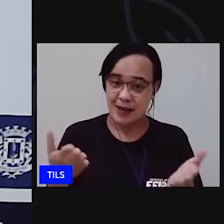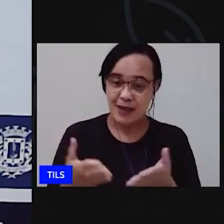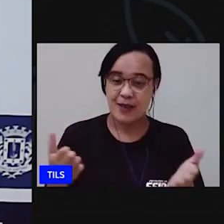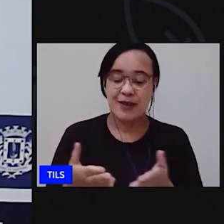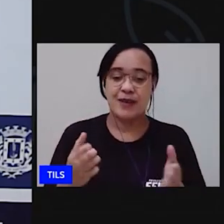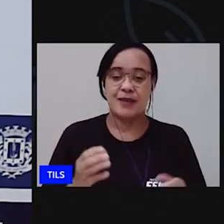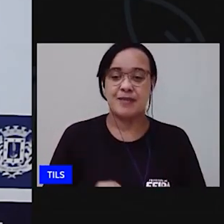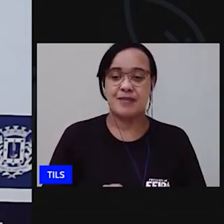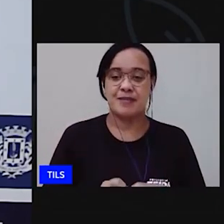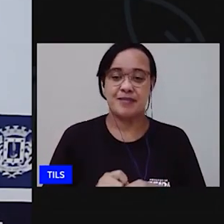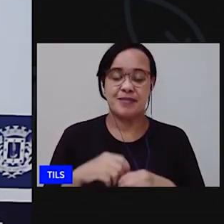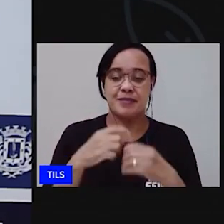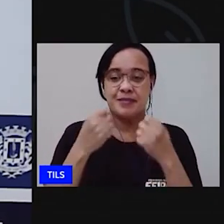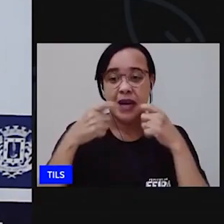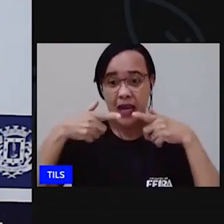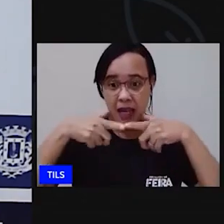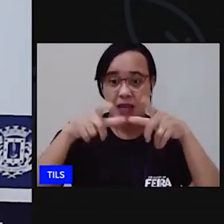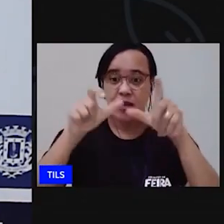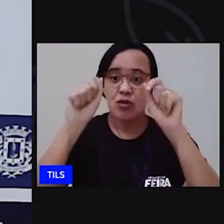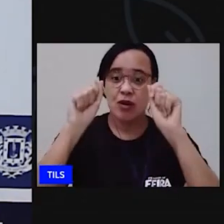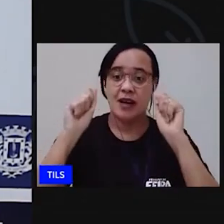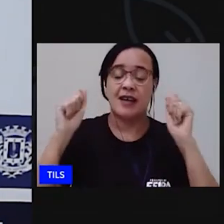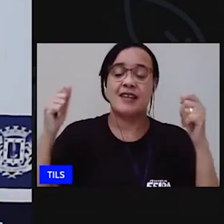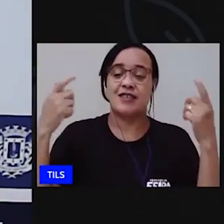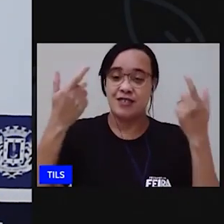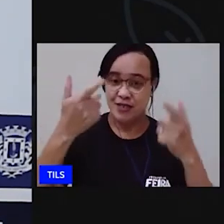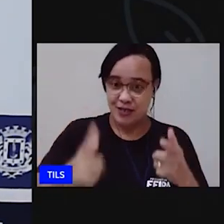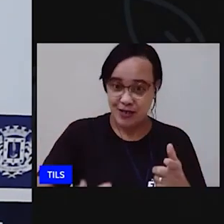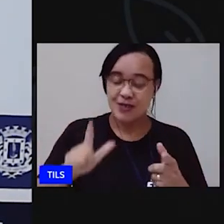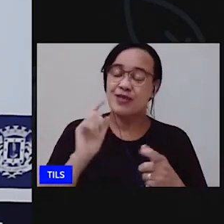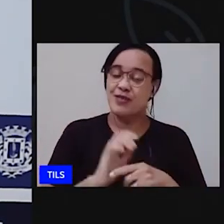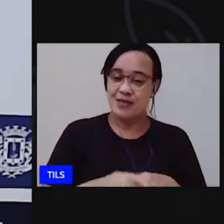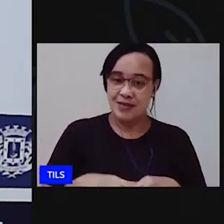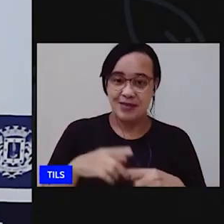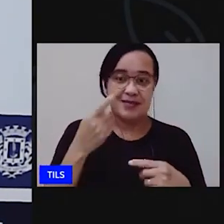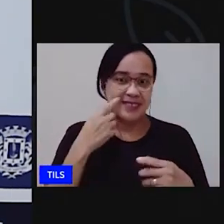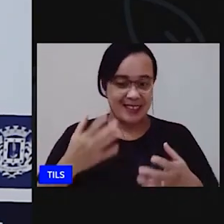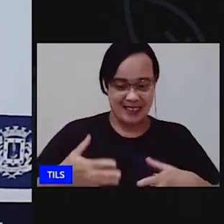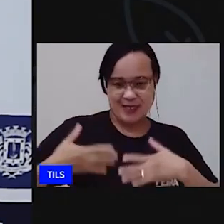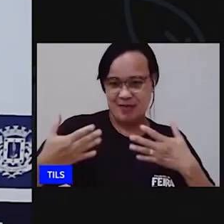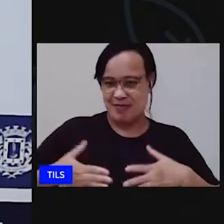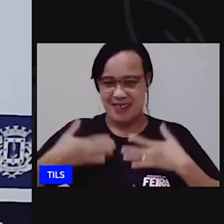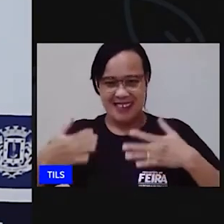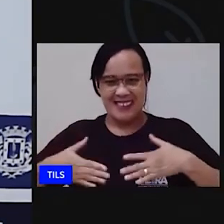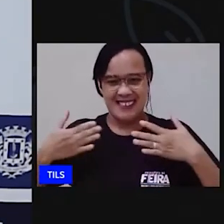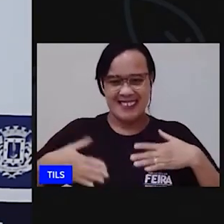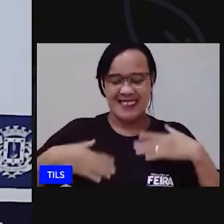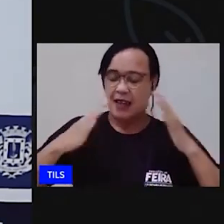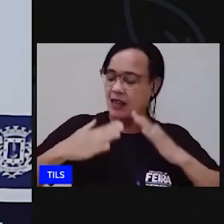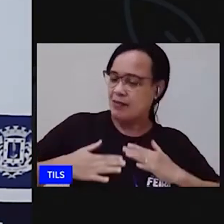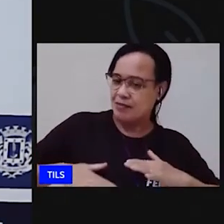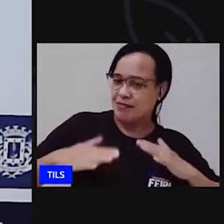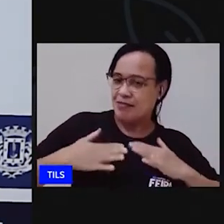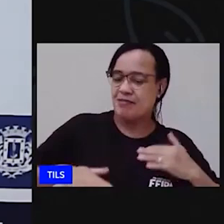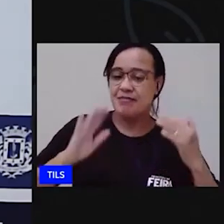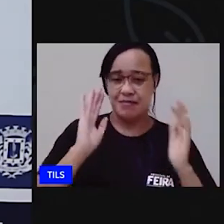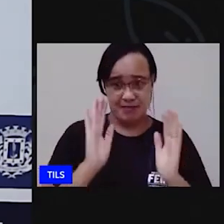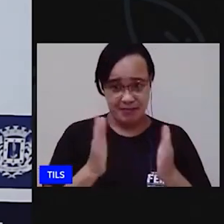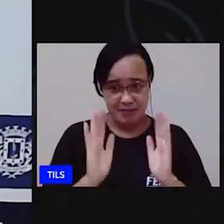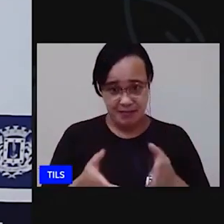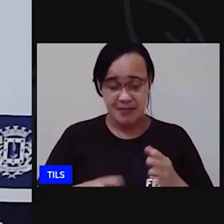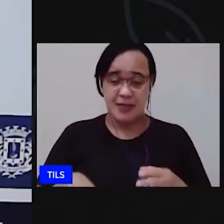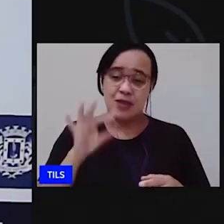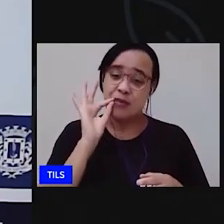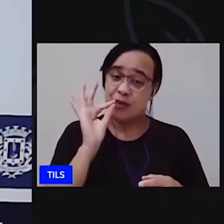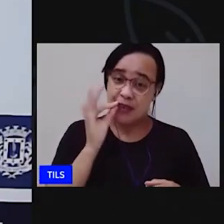linguagem, né? Você já está animado, já descansou um pouquinho, já tomou um